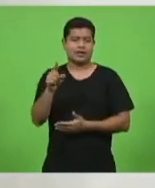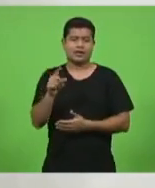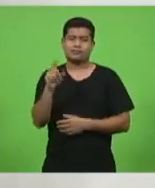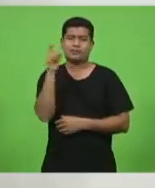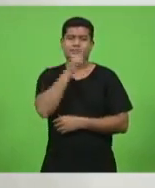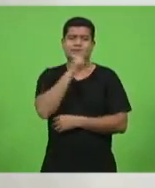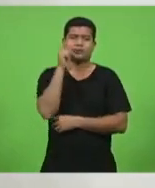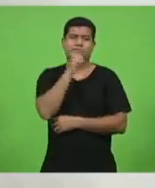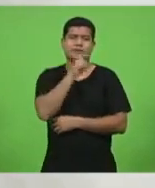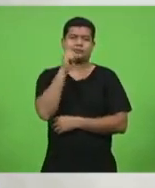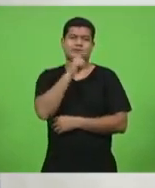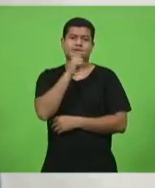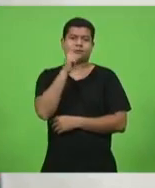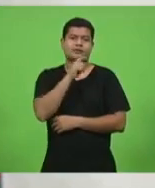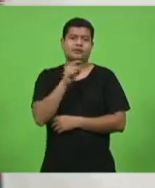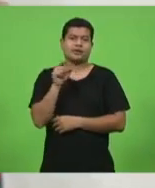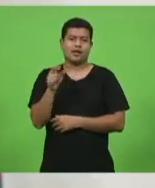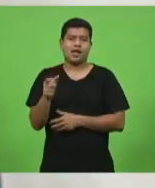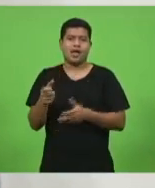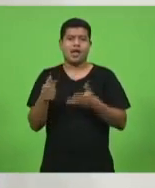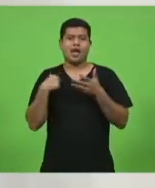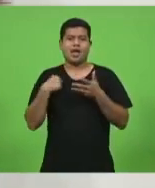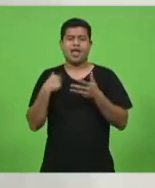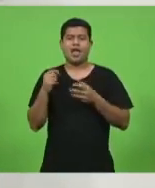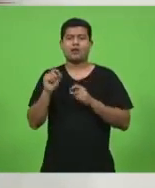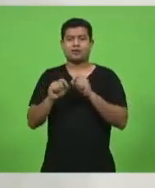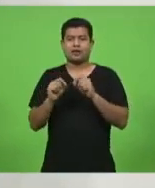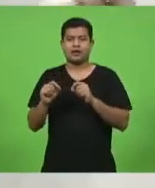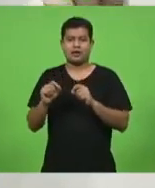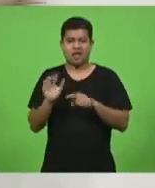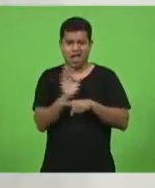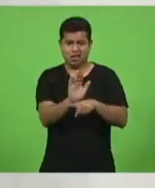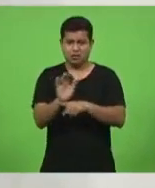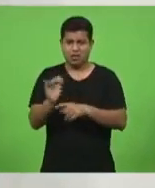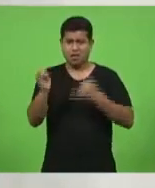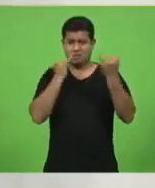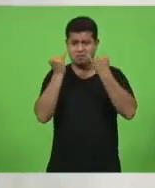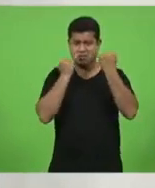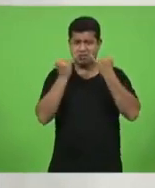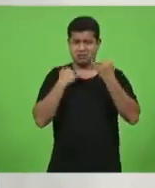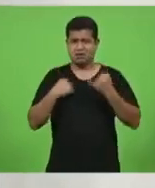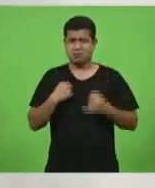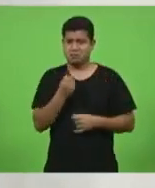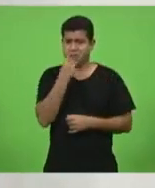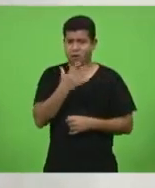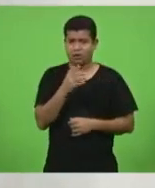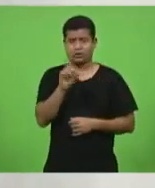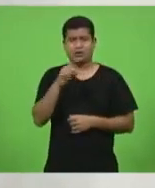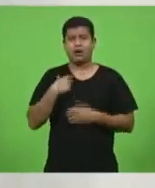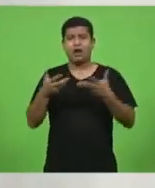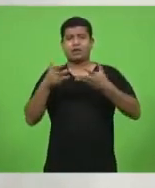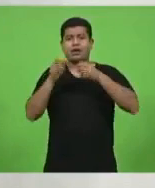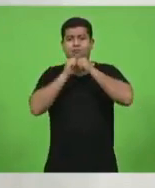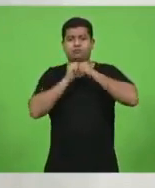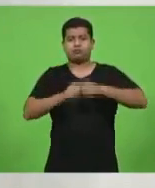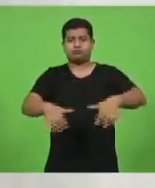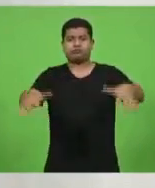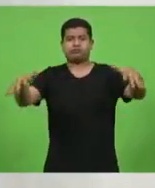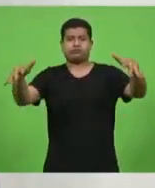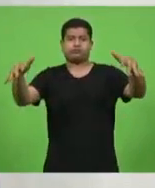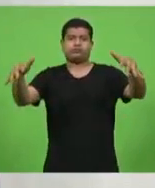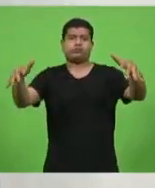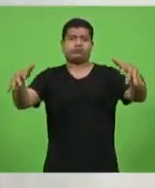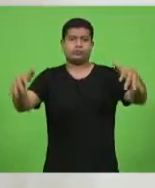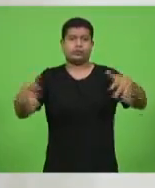a pessoa não está querendo trazer informação, ela está querendo viralizar. Pode ver, o cara que